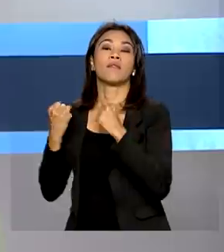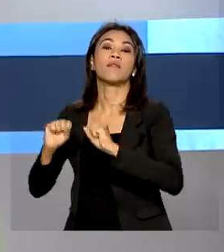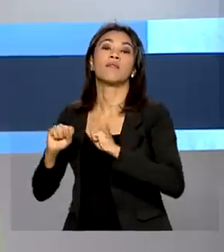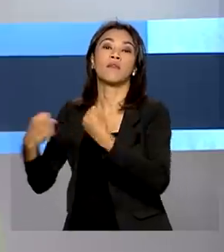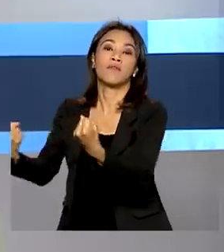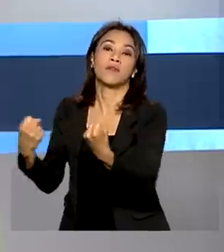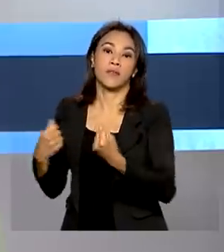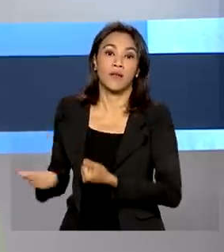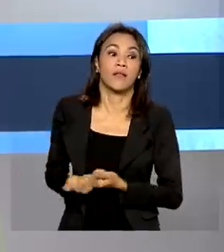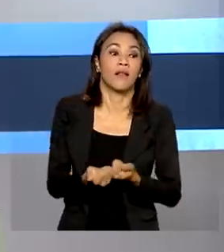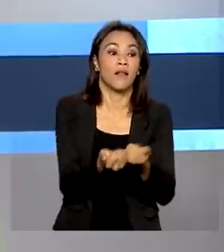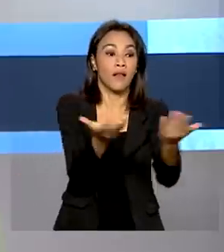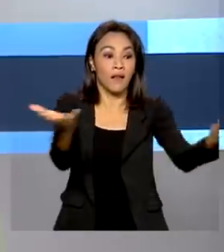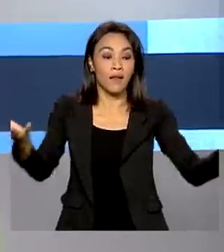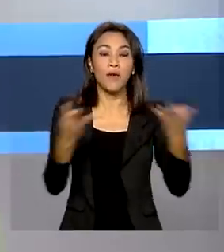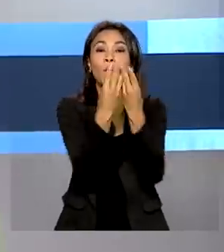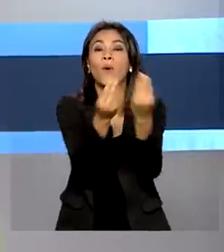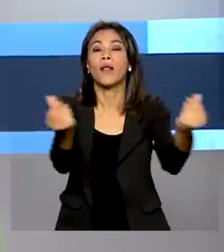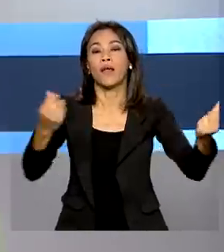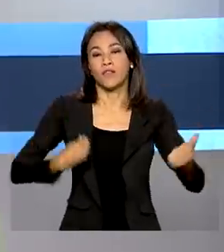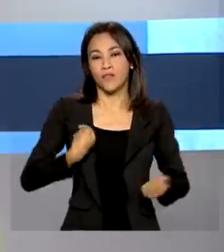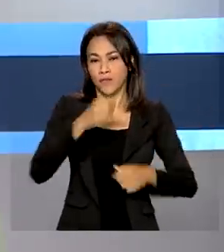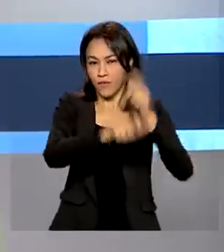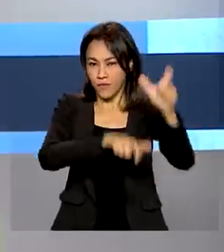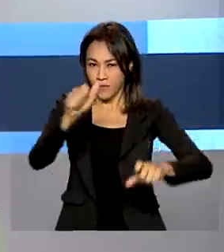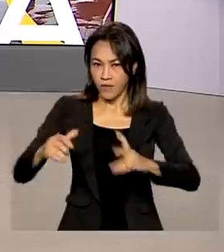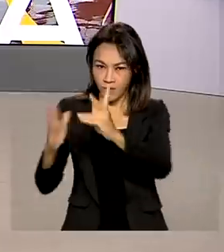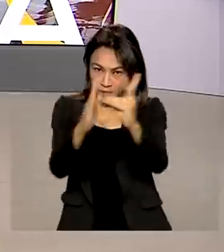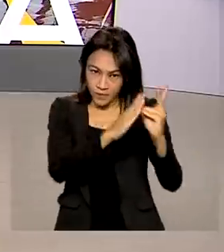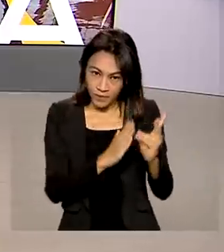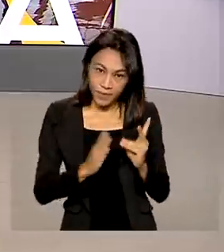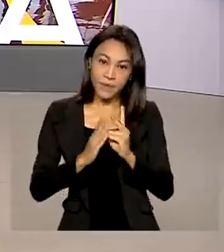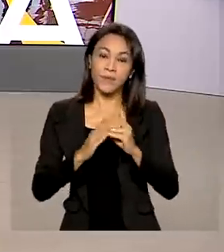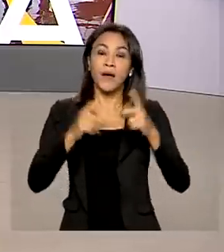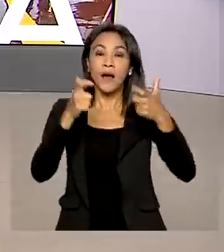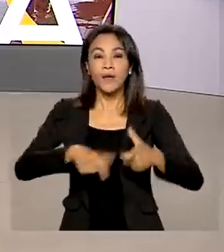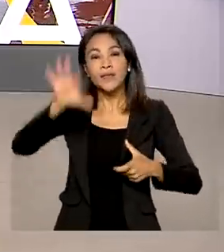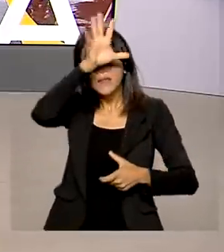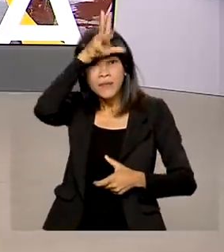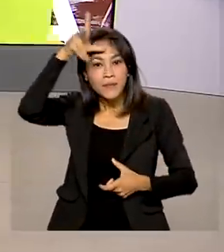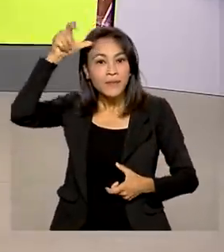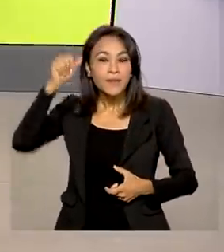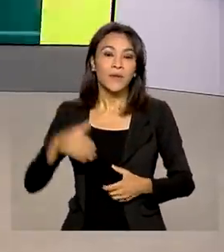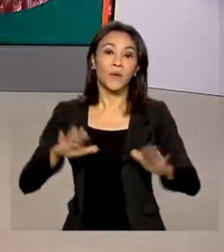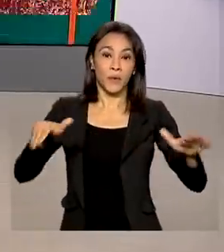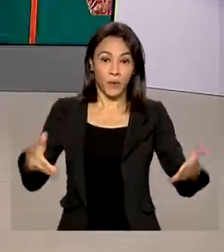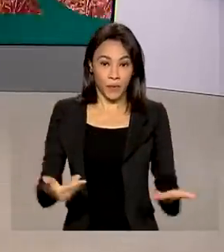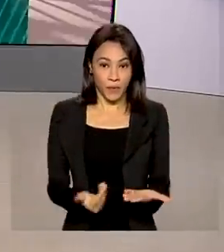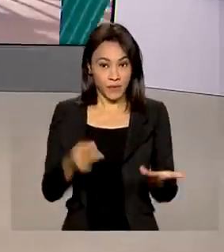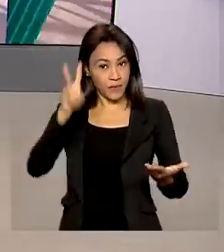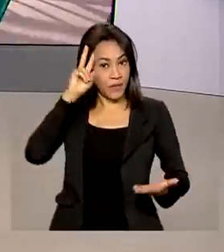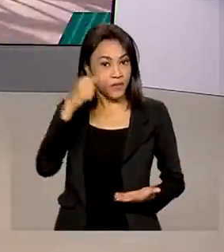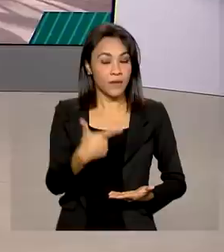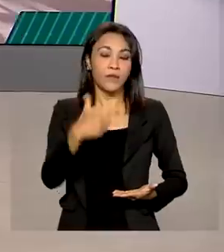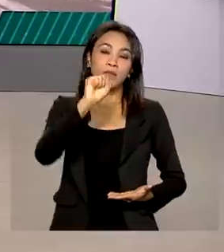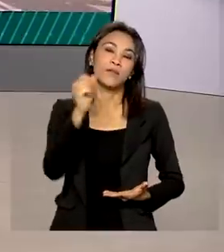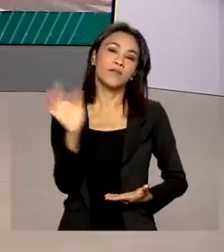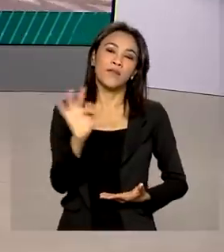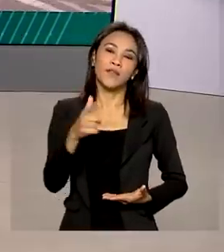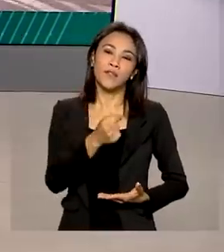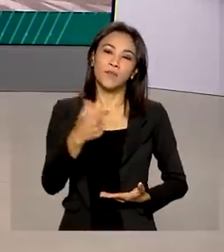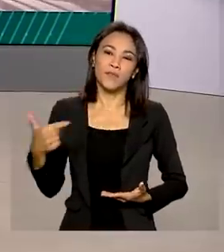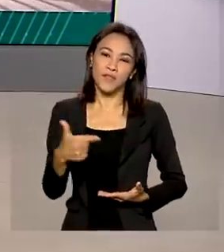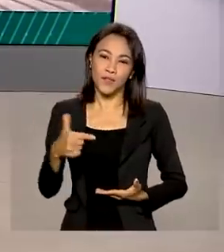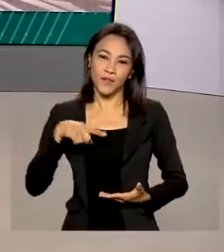vida para municípios e comunidades indígenas da região amazônica. Hoje é segunda-feira, 28 de fevereiro de 2022.